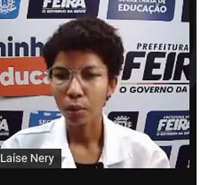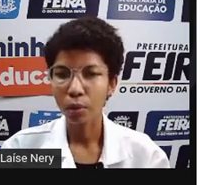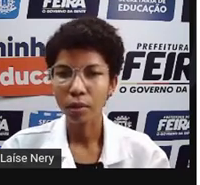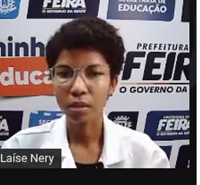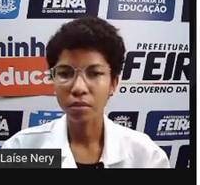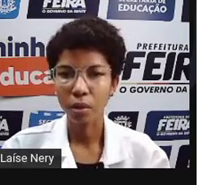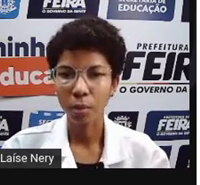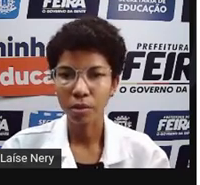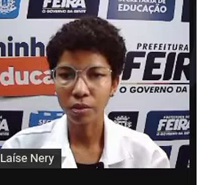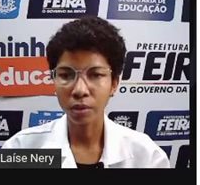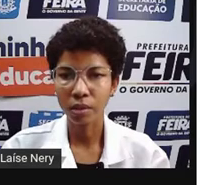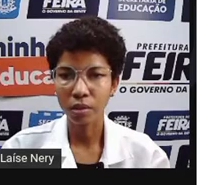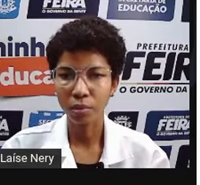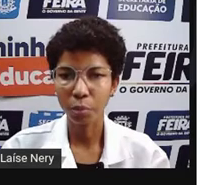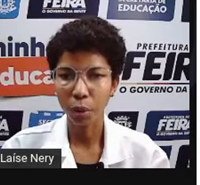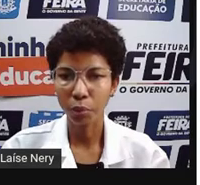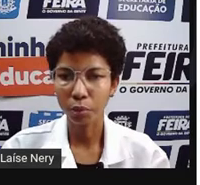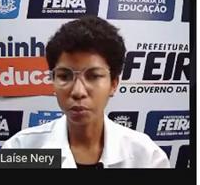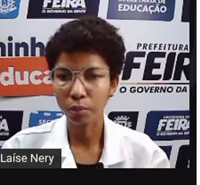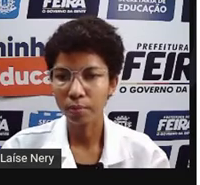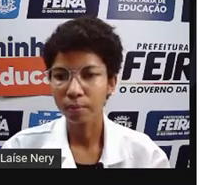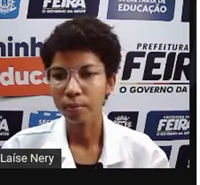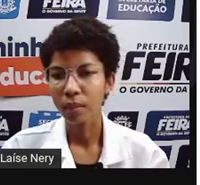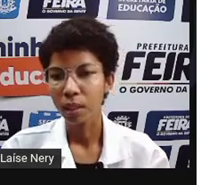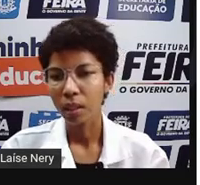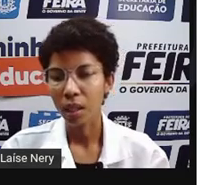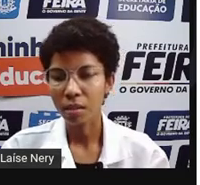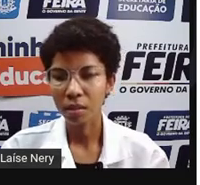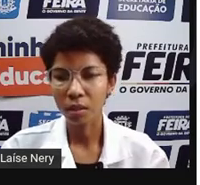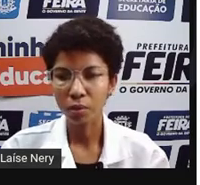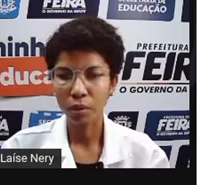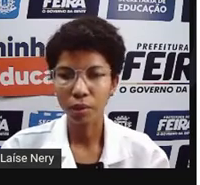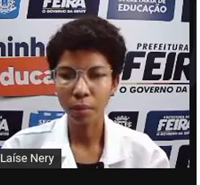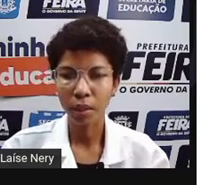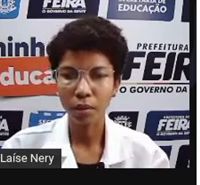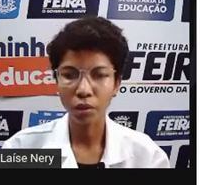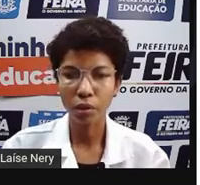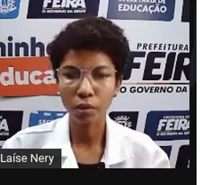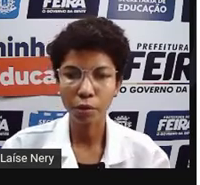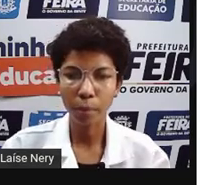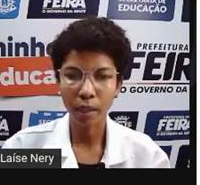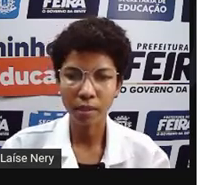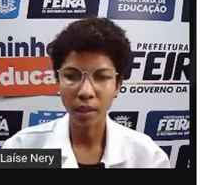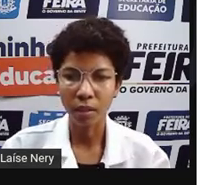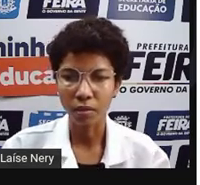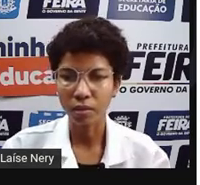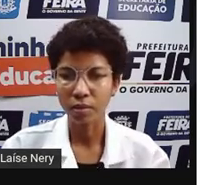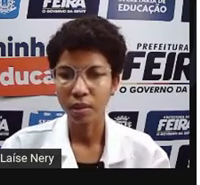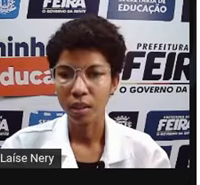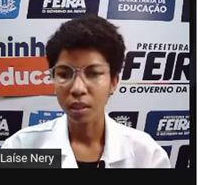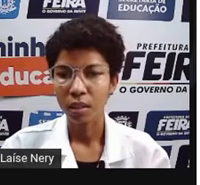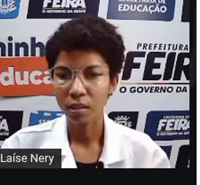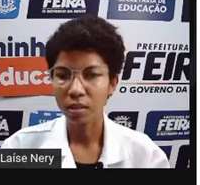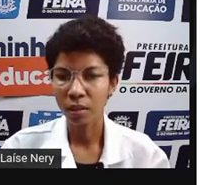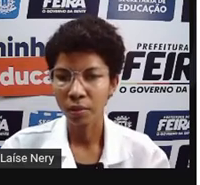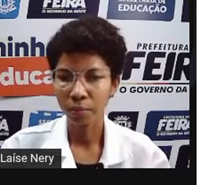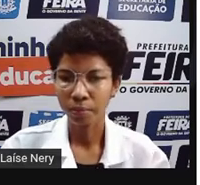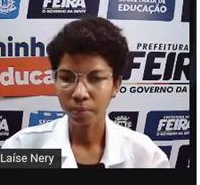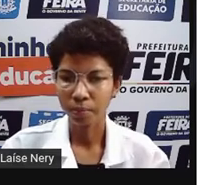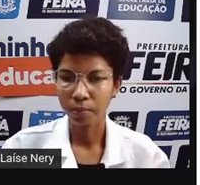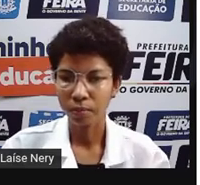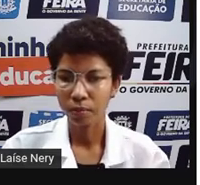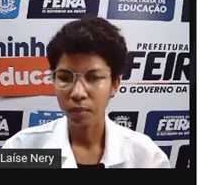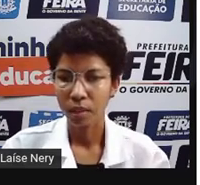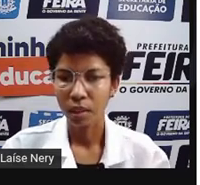outras informações sobre o produto e a assinatura do Inmetro e de outros parceiros, que são